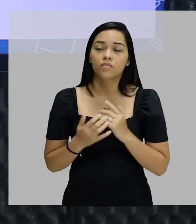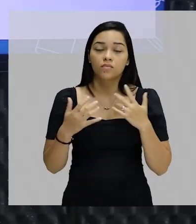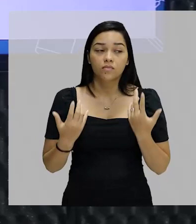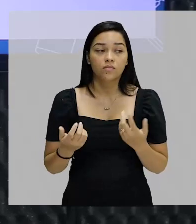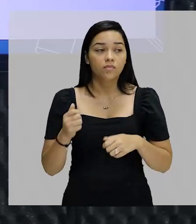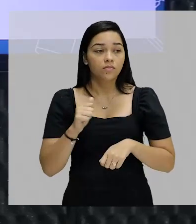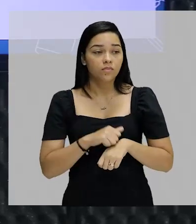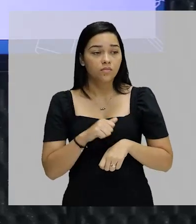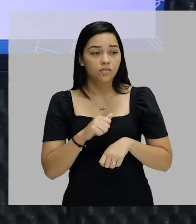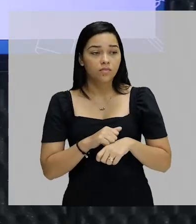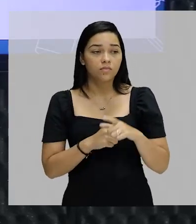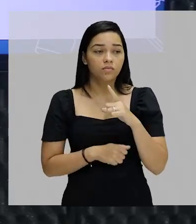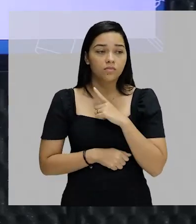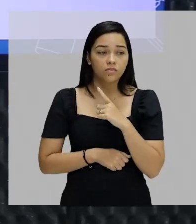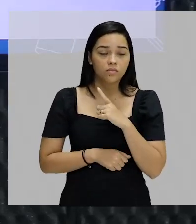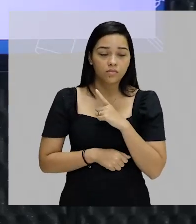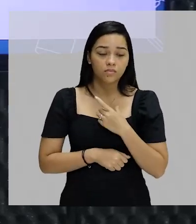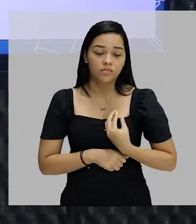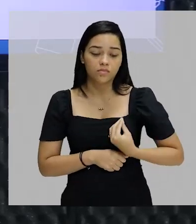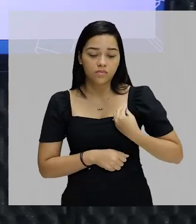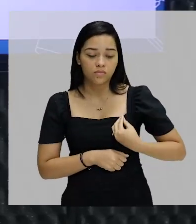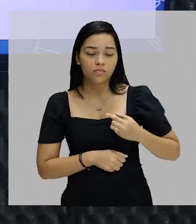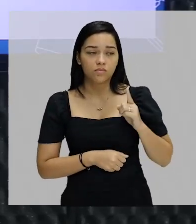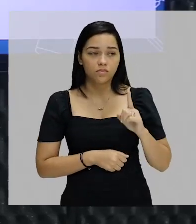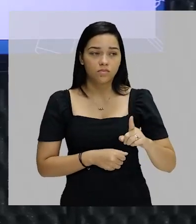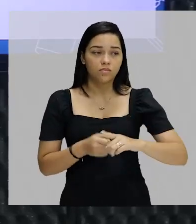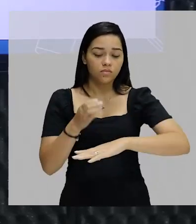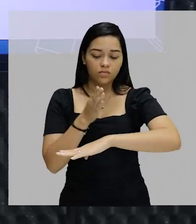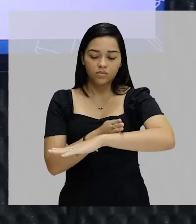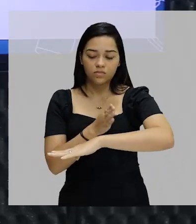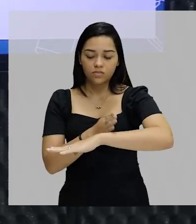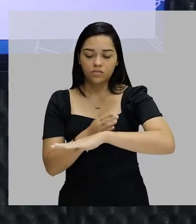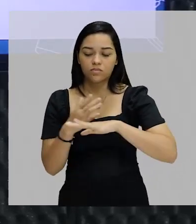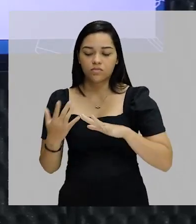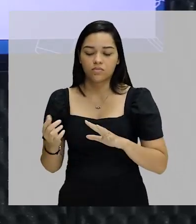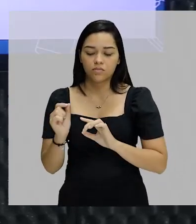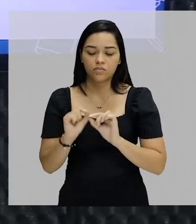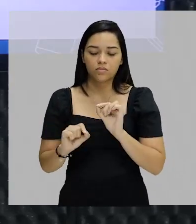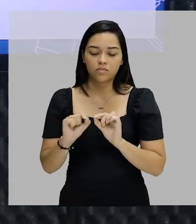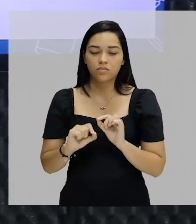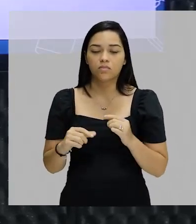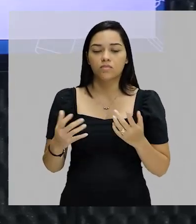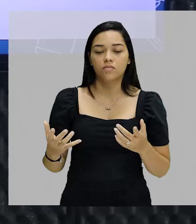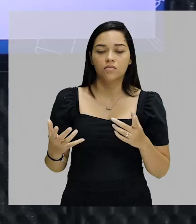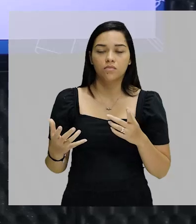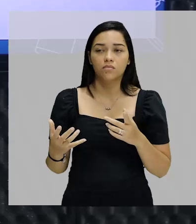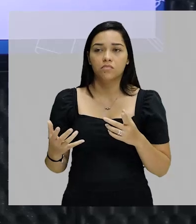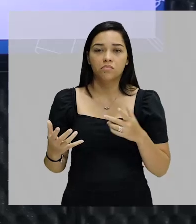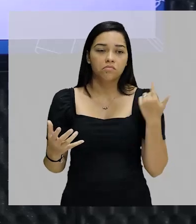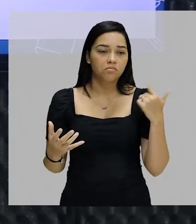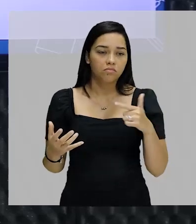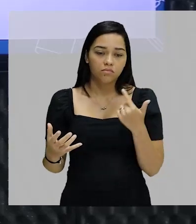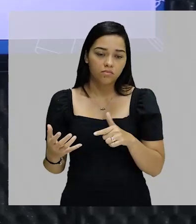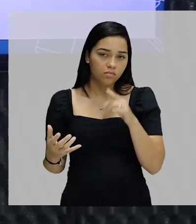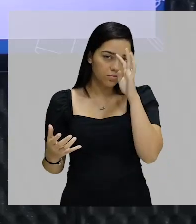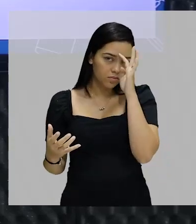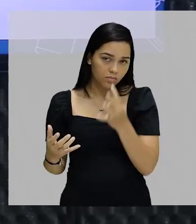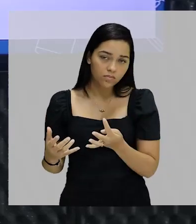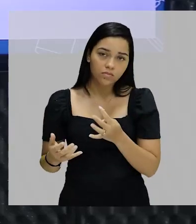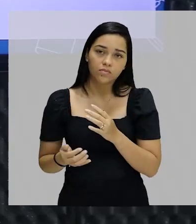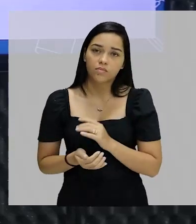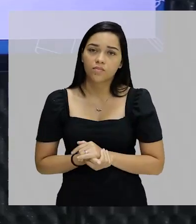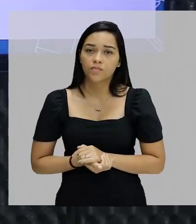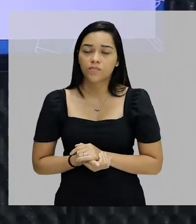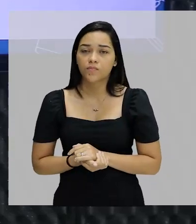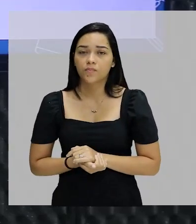pobreza ali, como condição de nascença, na Idade Média, era uma coisa que era praticamente irresolvível, incontornável.